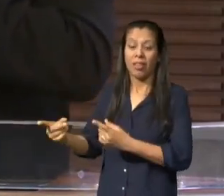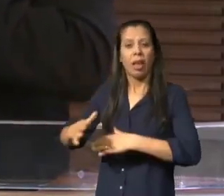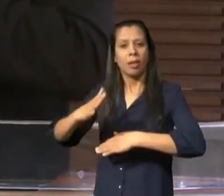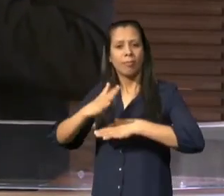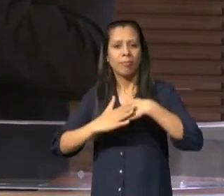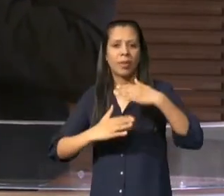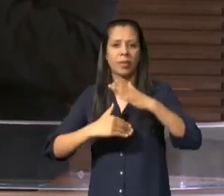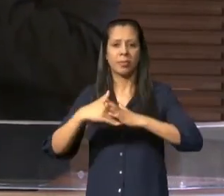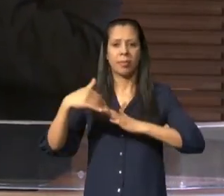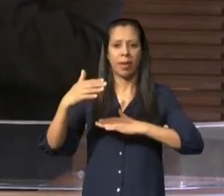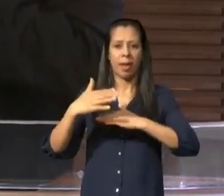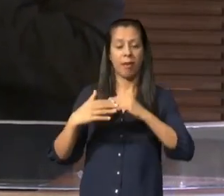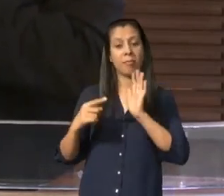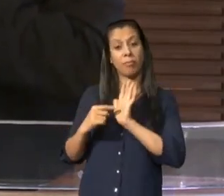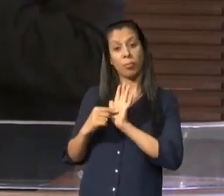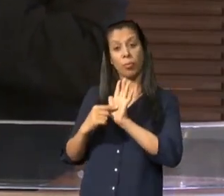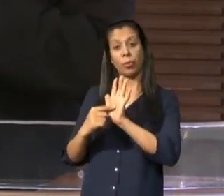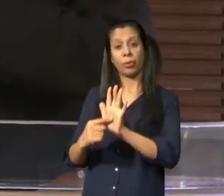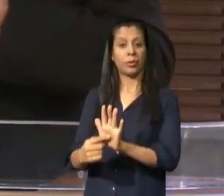isto para Deus